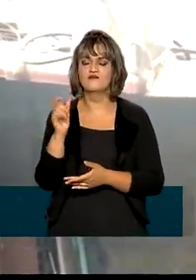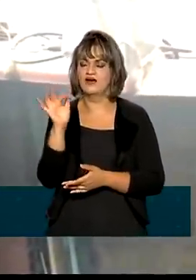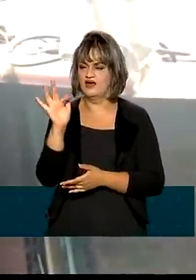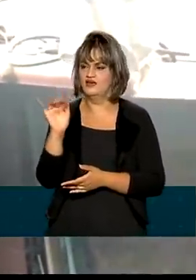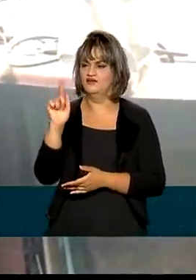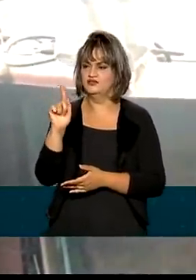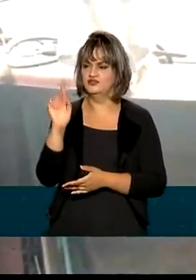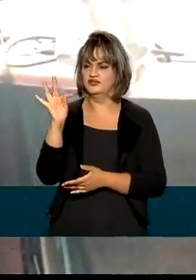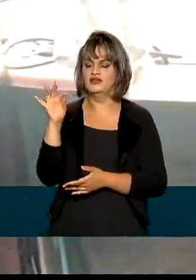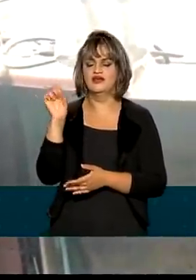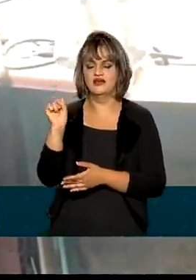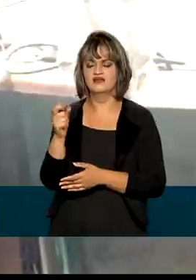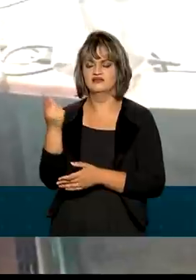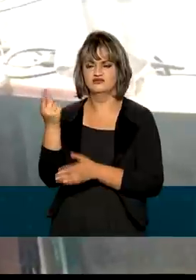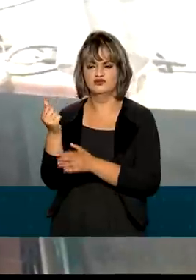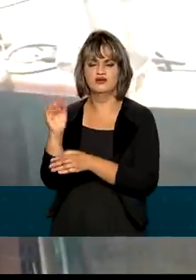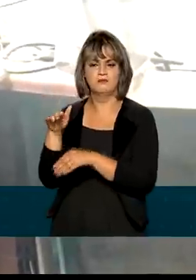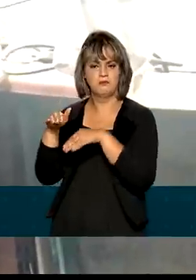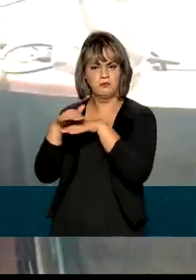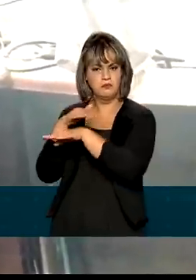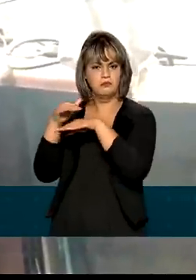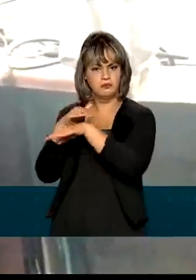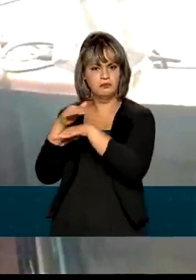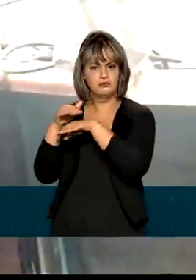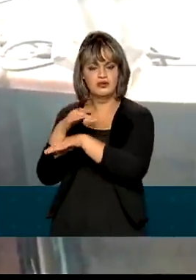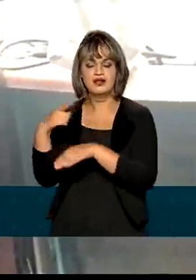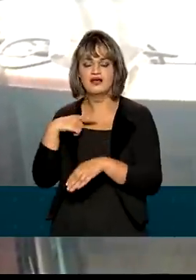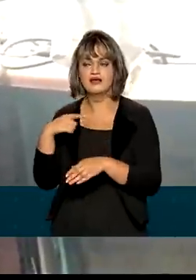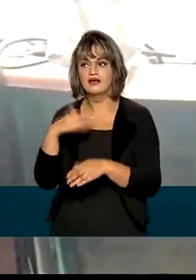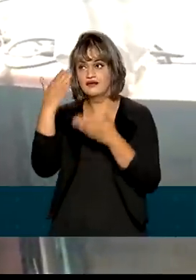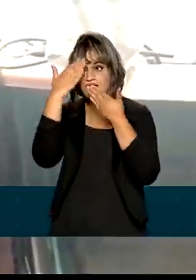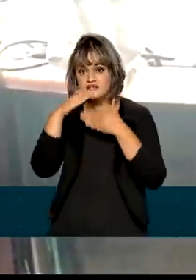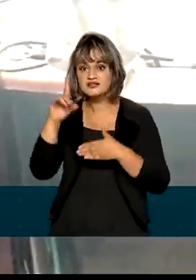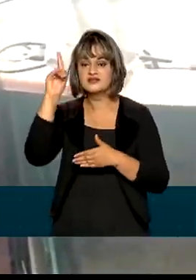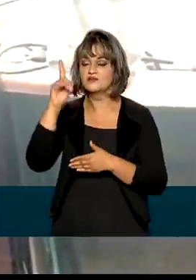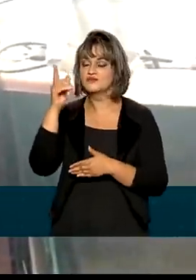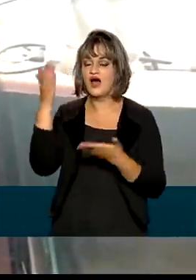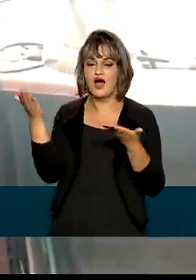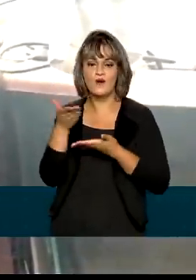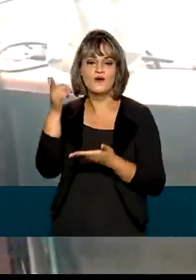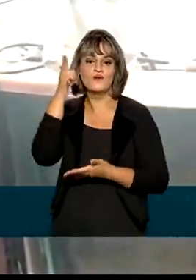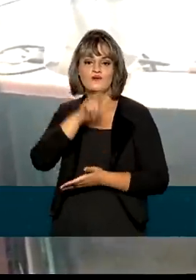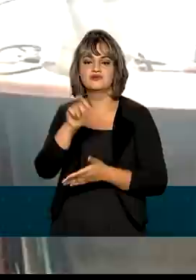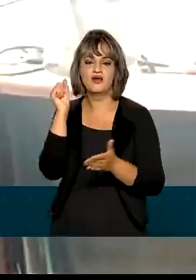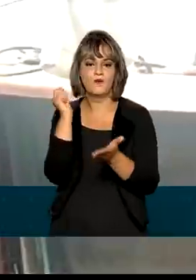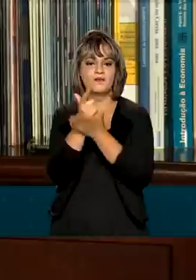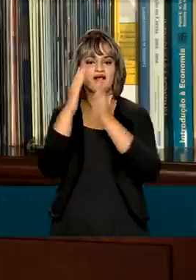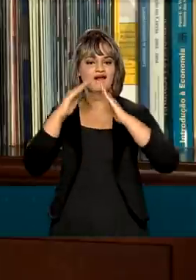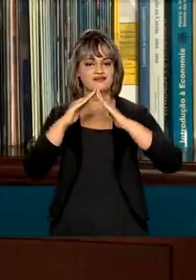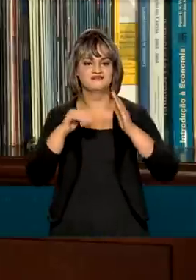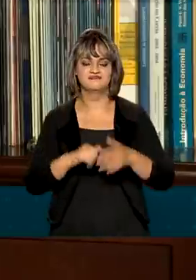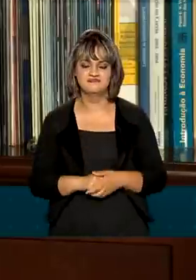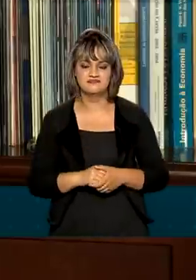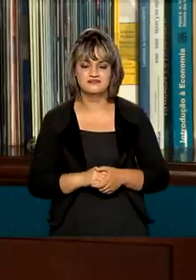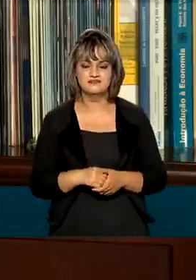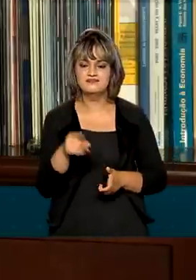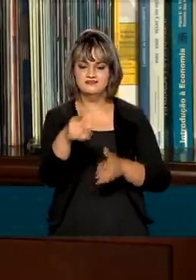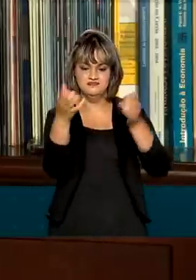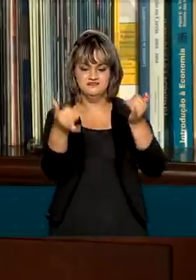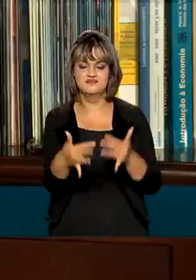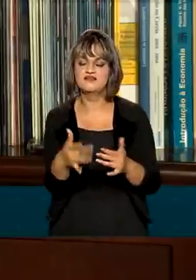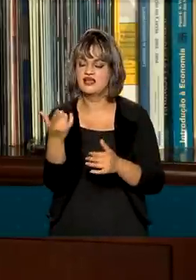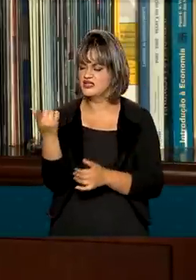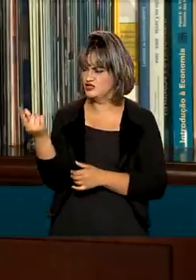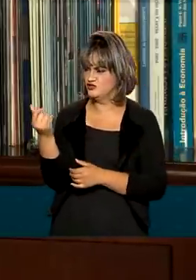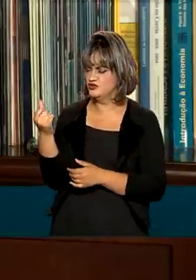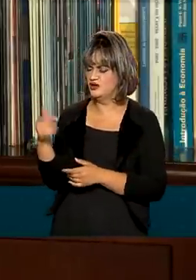com o FGTS e, graças a Deus, com isso eu consegui adquirir minha casa própria. O volume enorme de